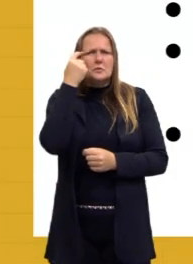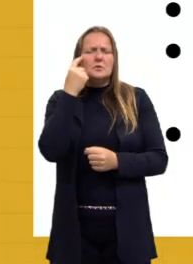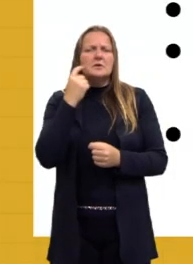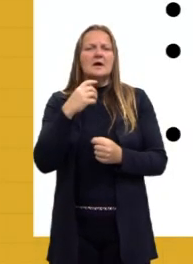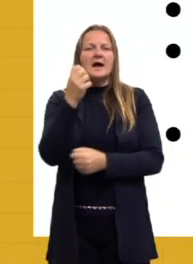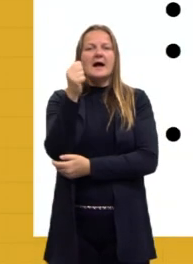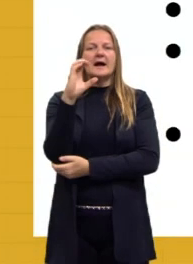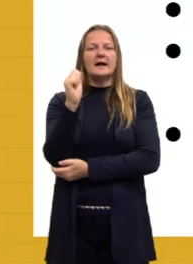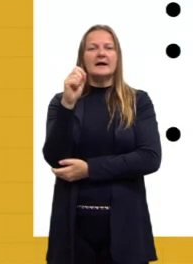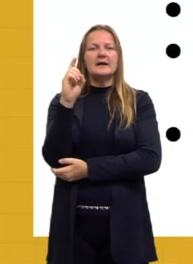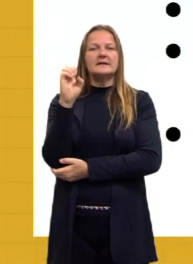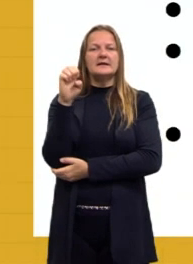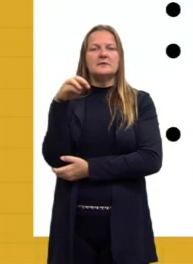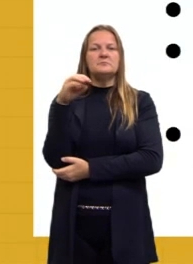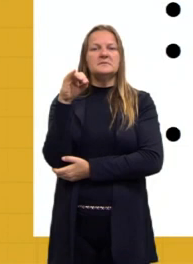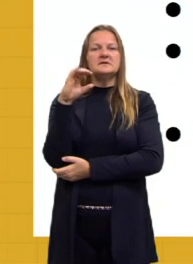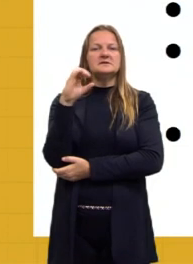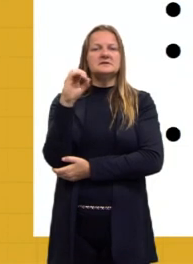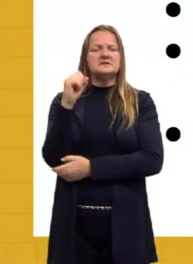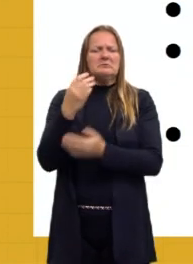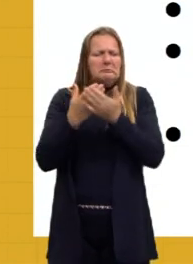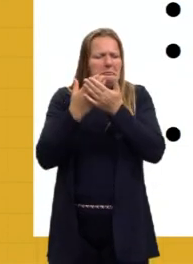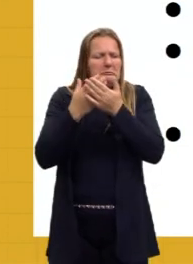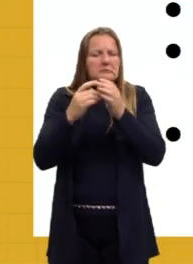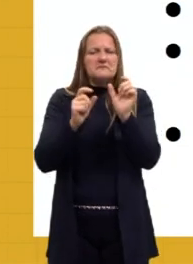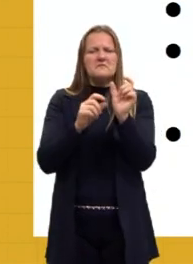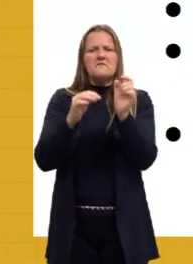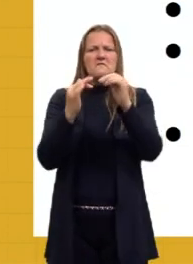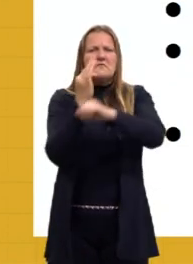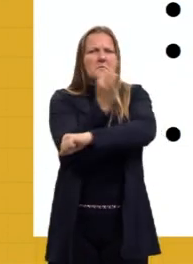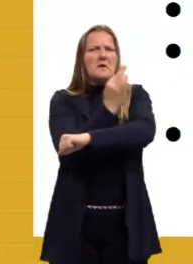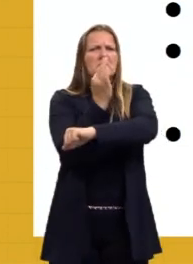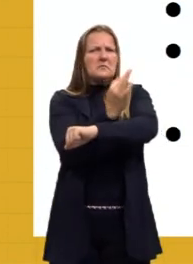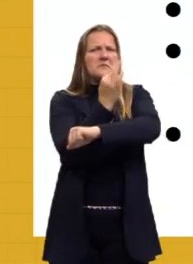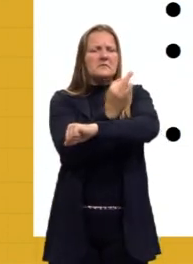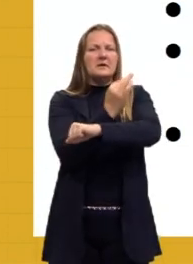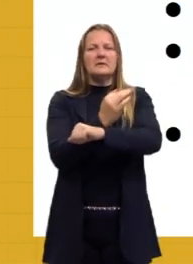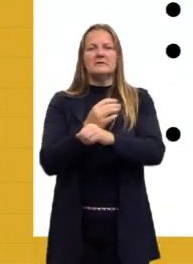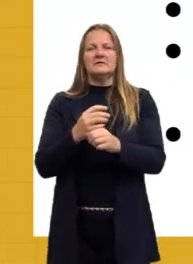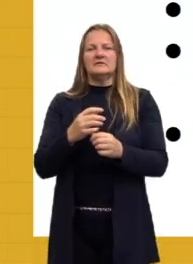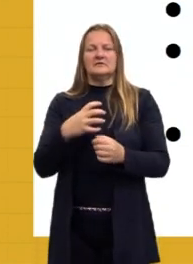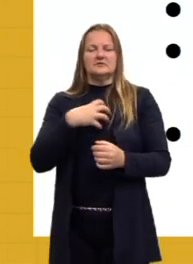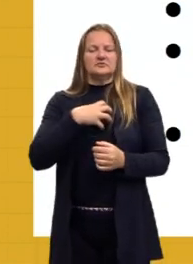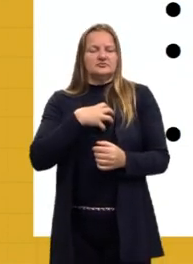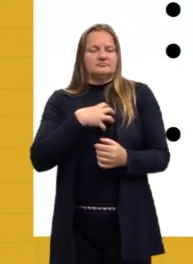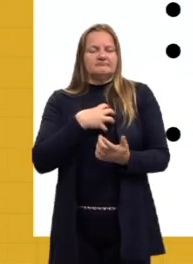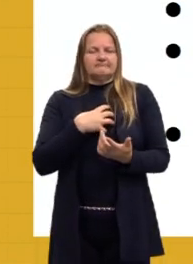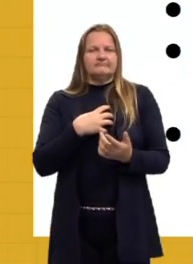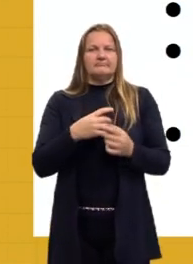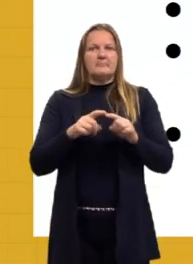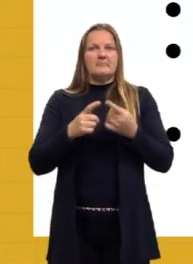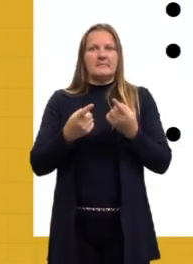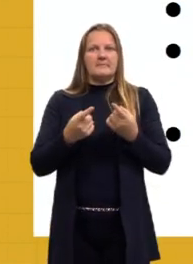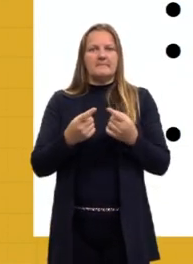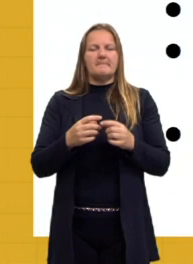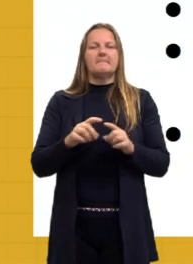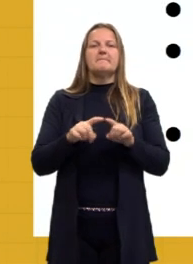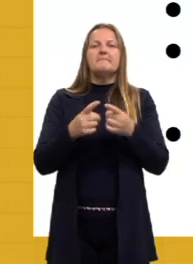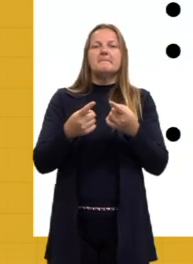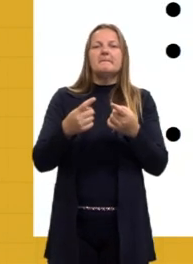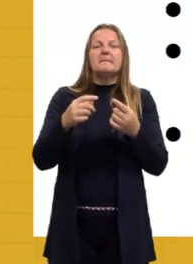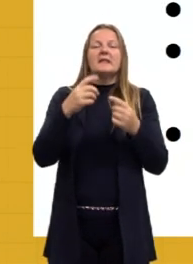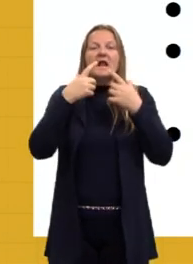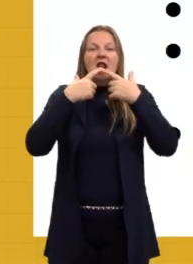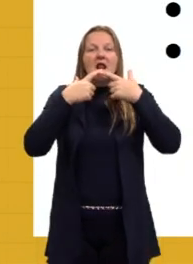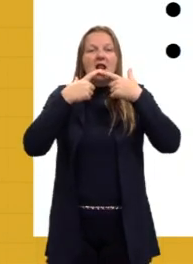academicismo, é justamente deixar de lado aquela coisa formal e deixar vir mais o sentimento, mais o sentimentalismo e a